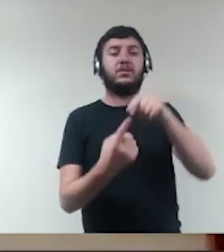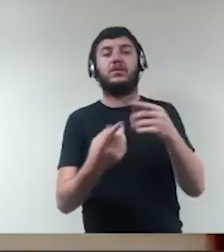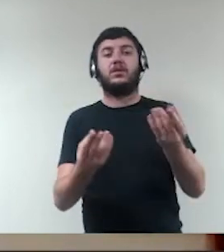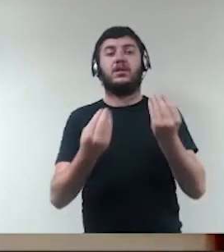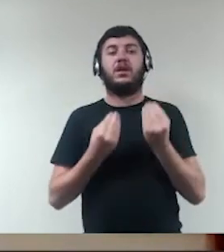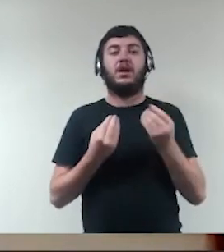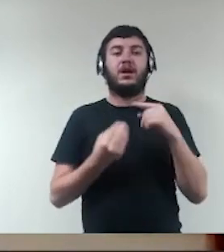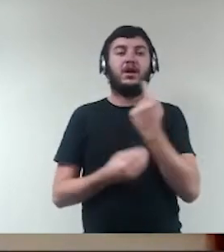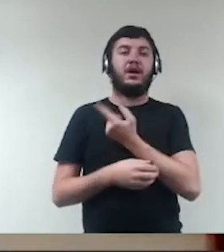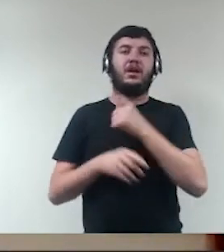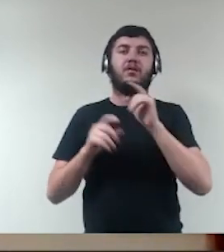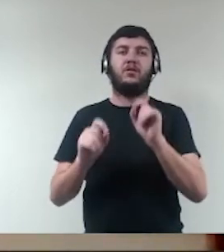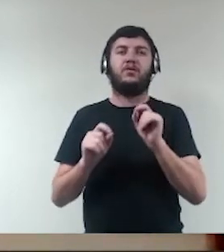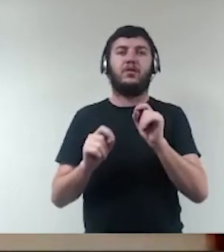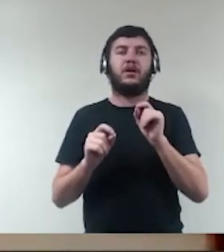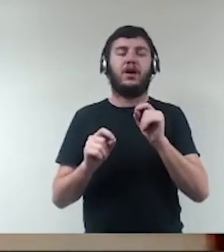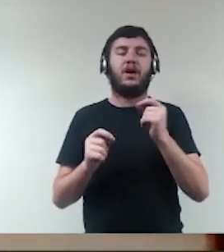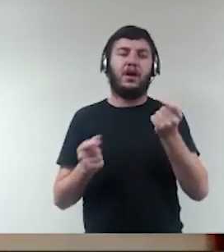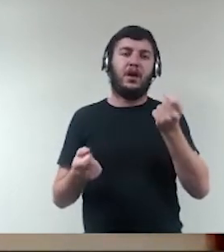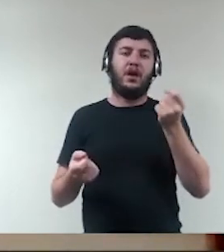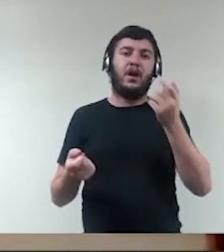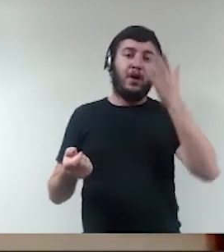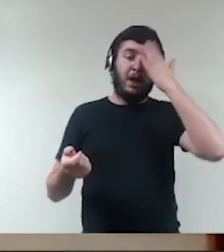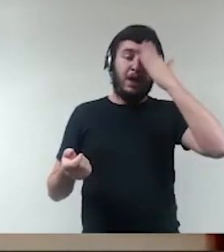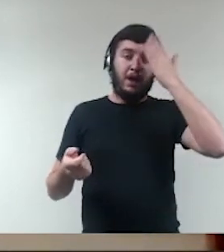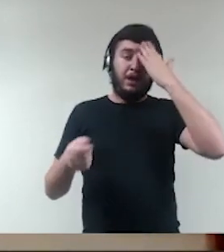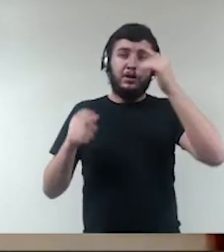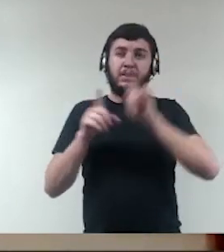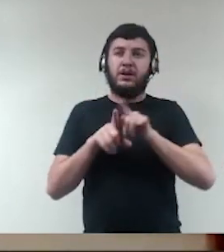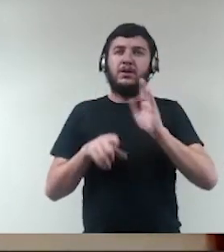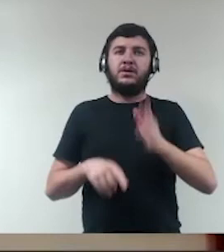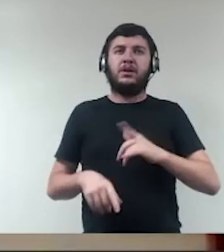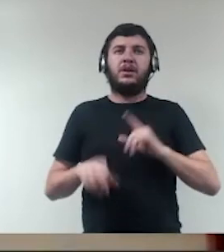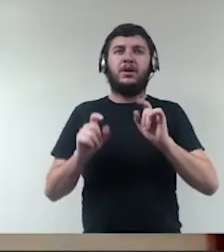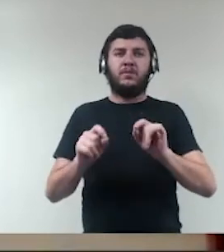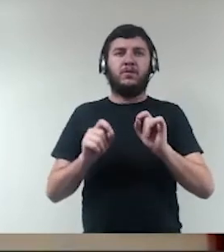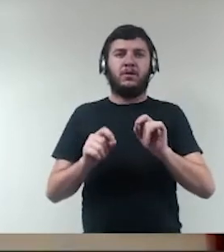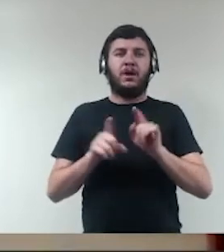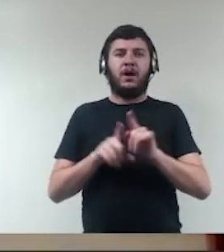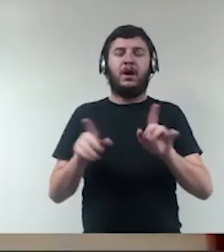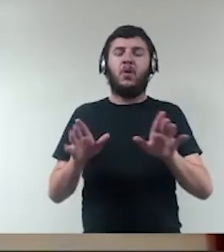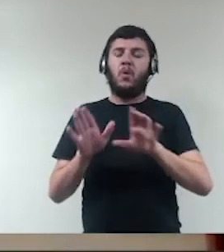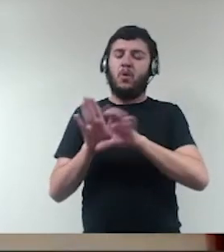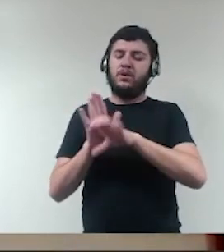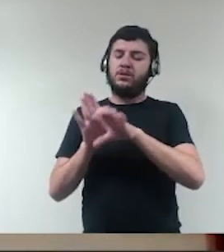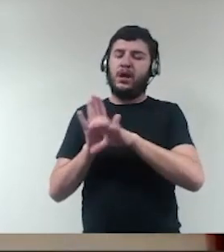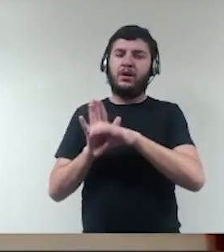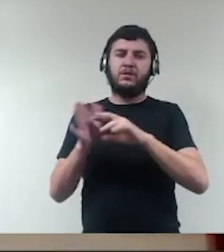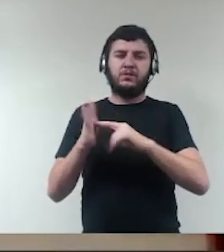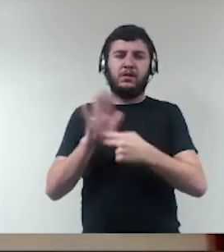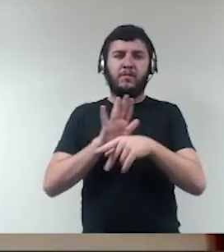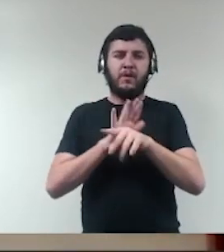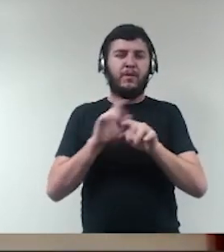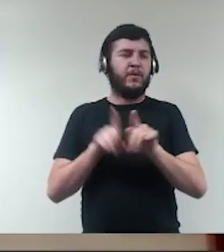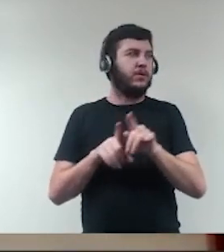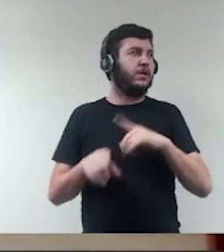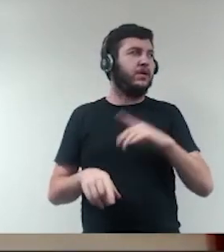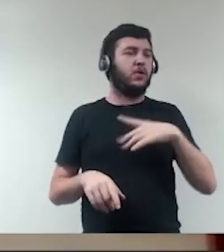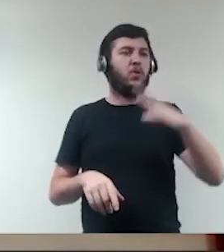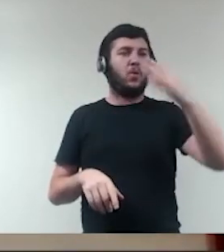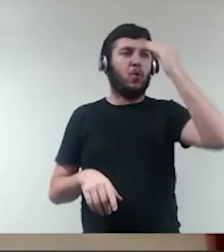essas questões para a gente sair dessa subjetividade desses conceitos de culpabilidade de